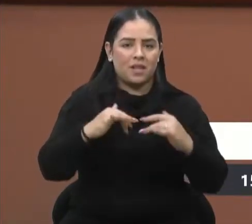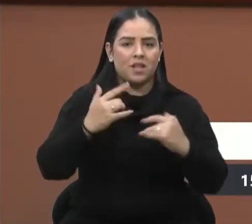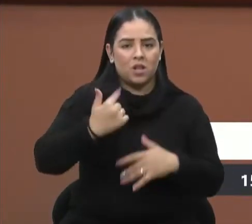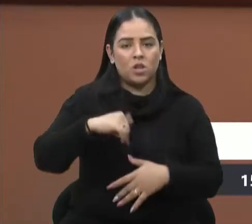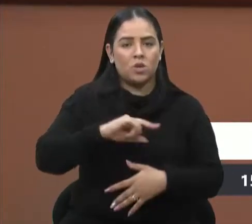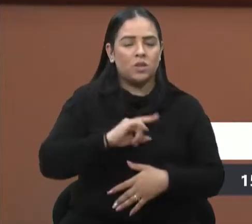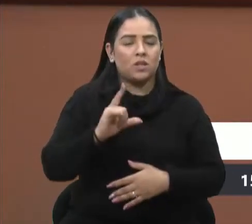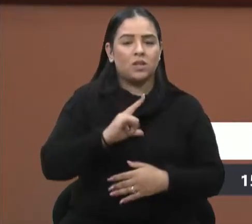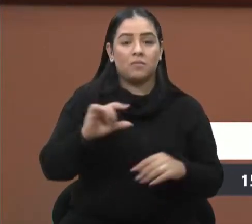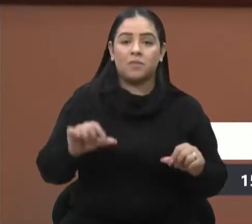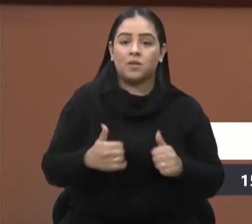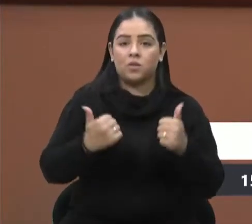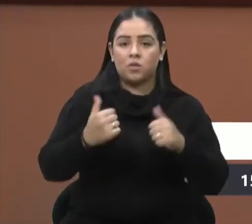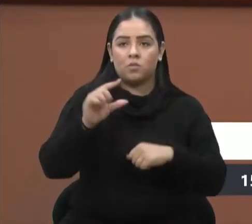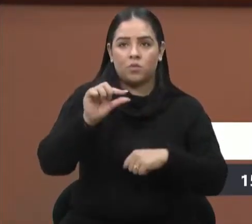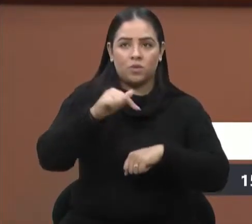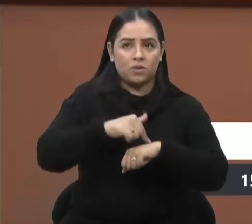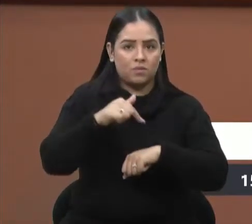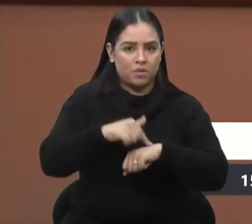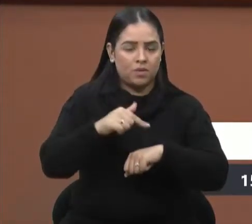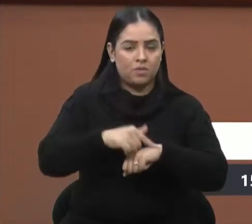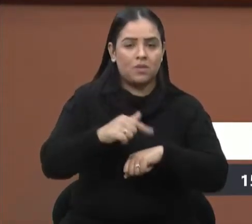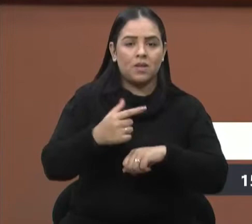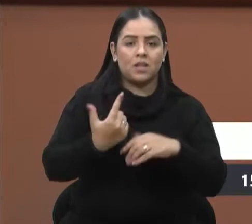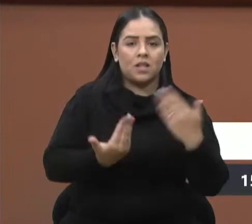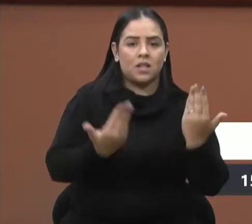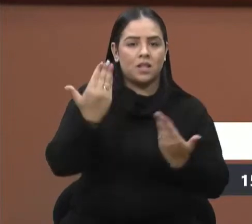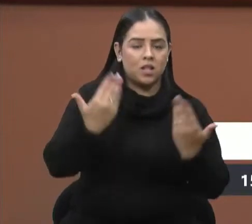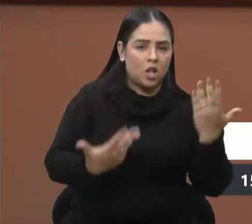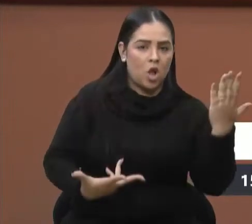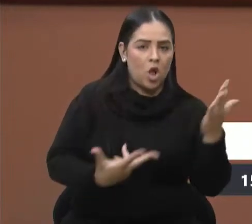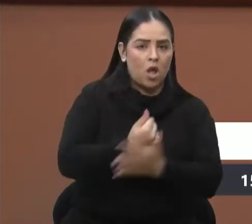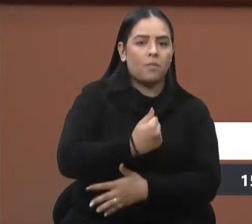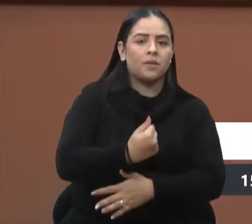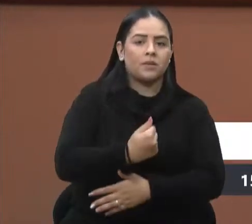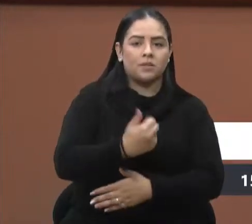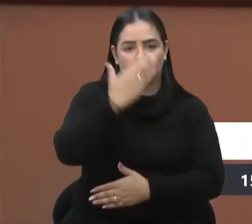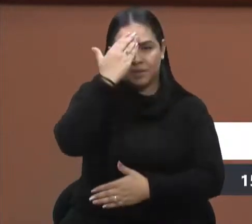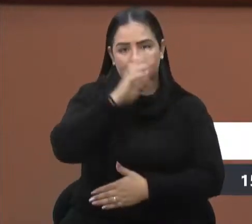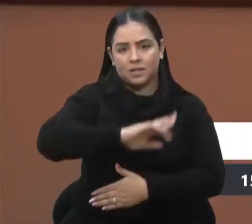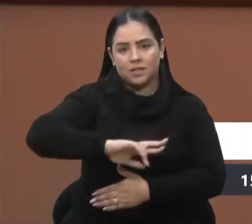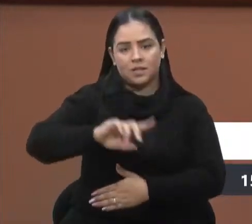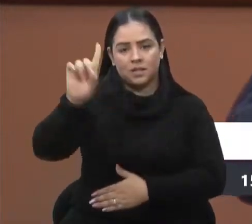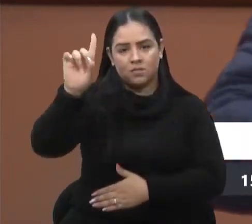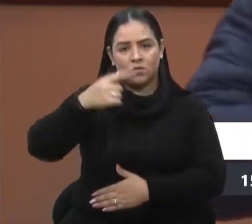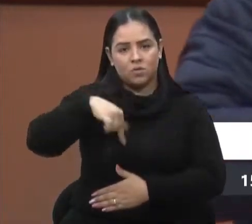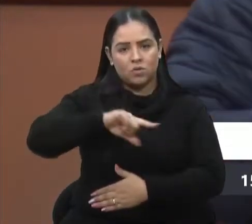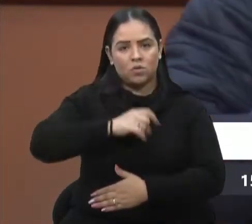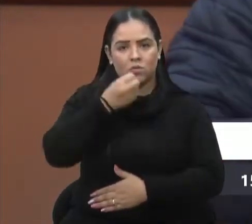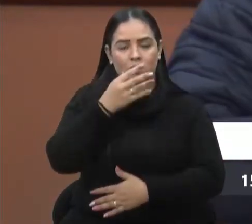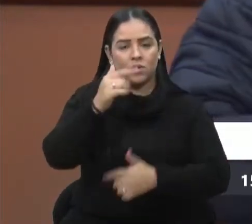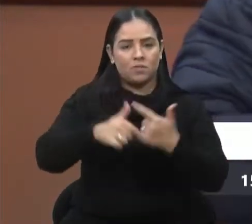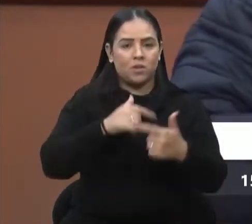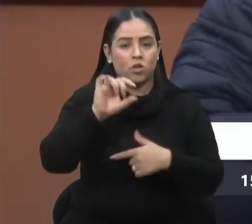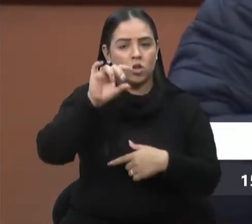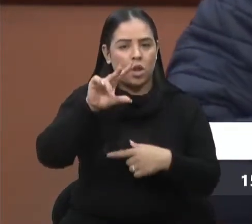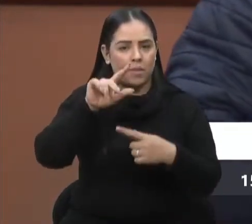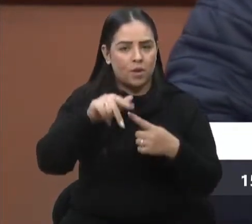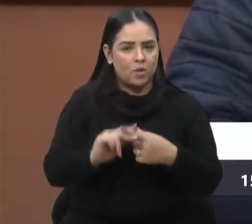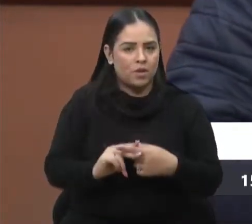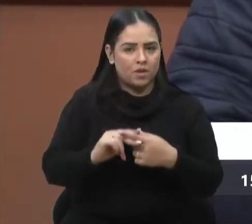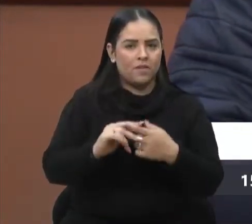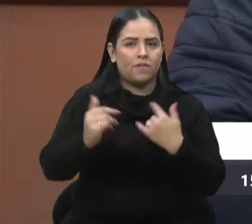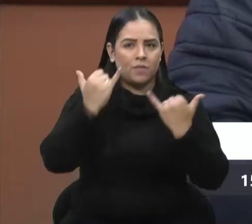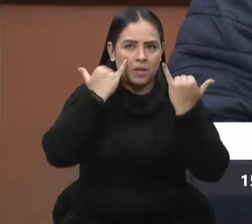condições e em pouco tempo foram licitadas, compradas e, graças a Deus, né, fizemos um bom trabalho. Então, é só para corrigir, talvez, essa